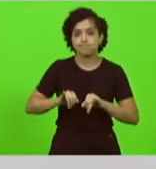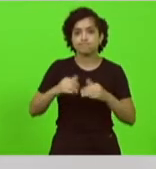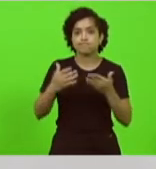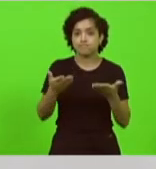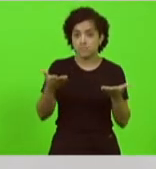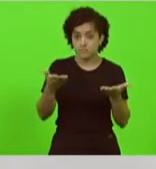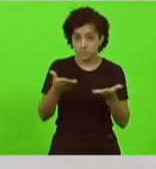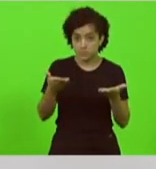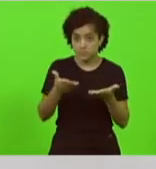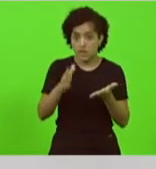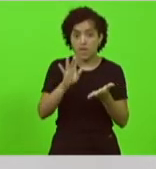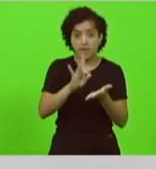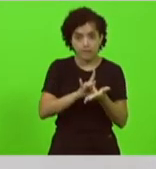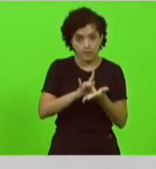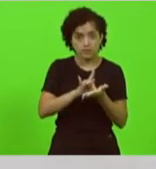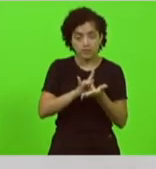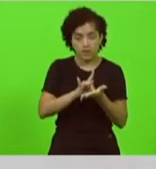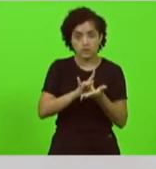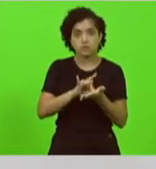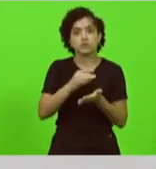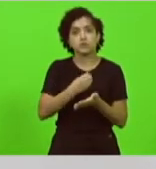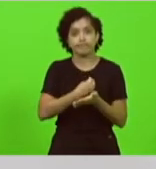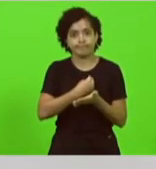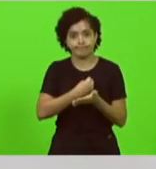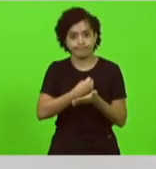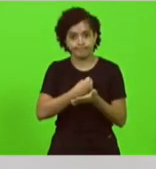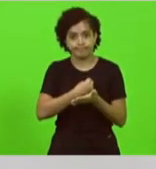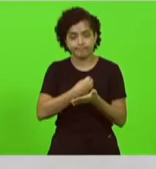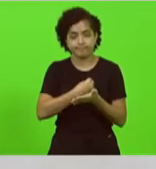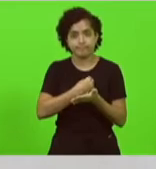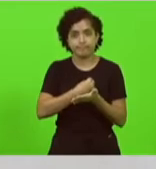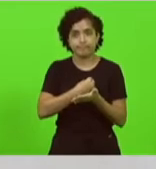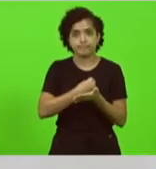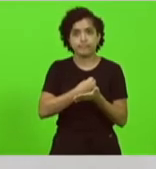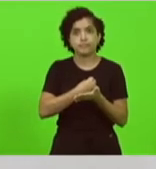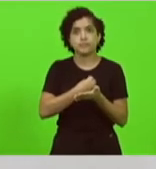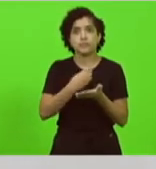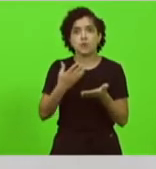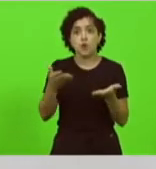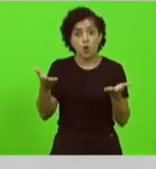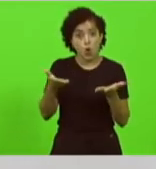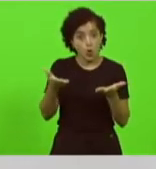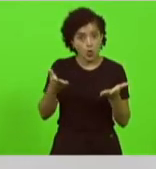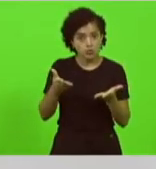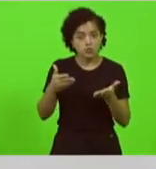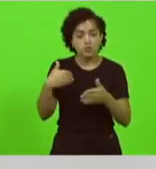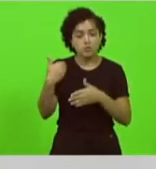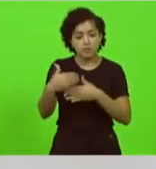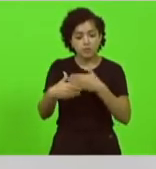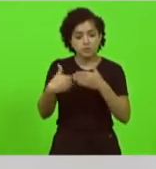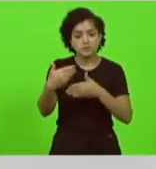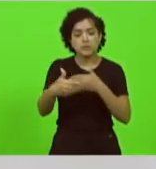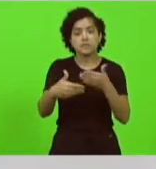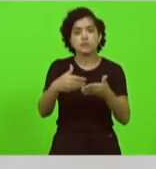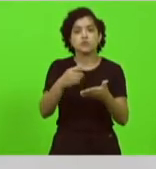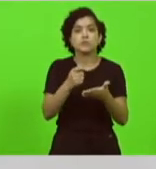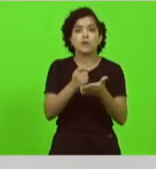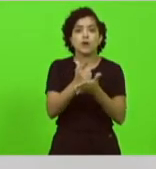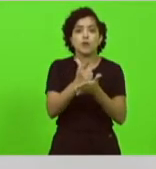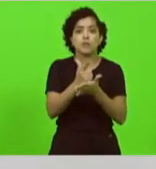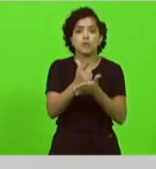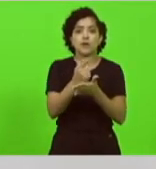Catarina Real isso é a Santa Catarina Real eles começaram hoje o processo para comprar uma